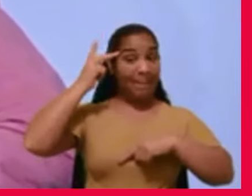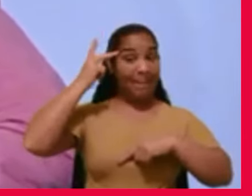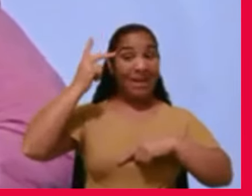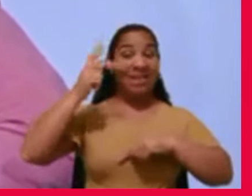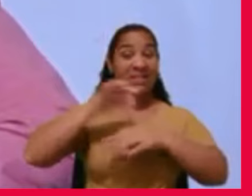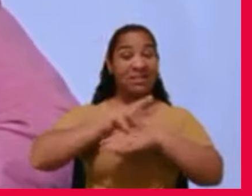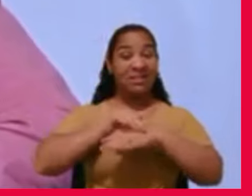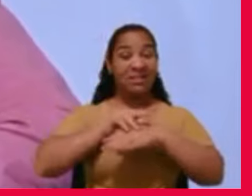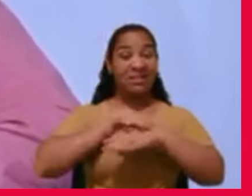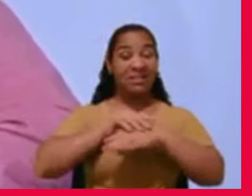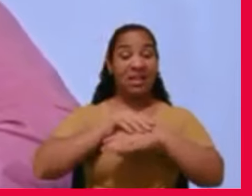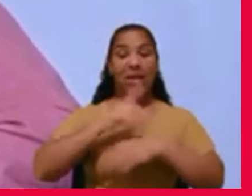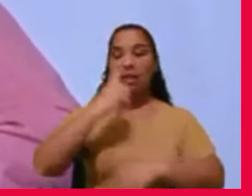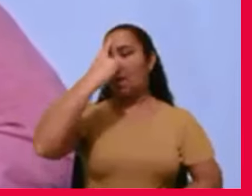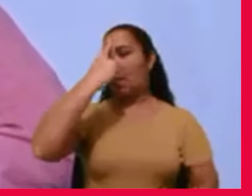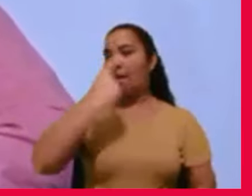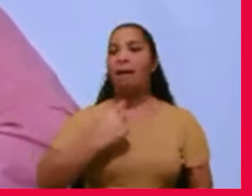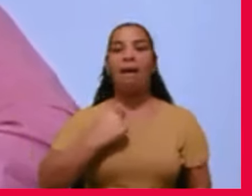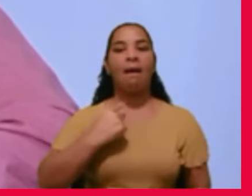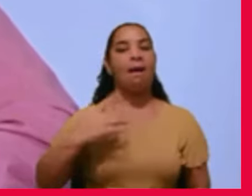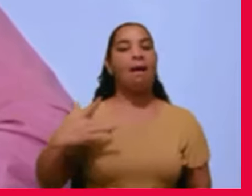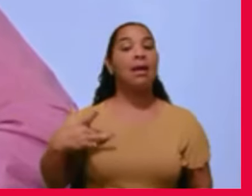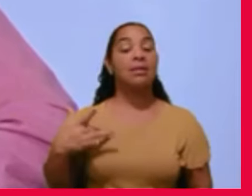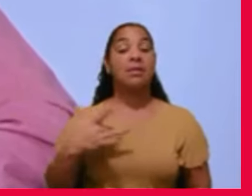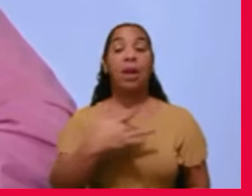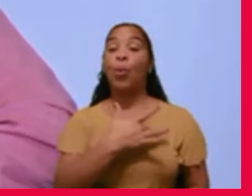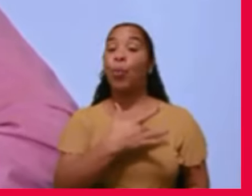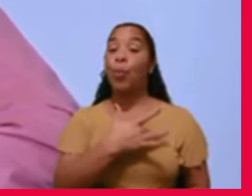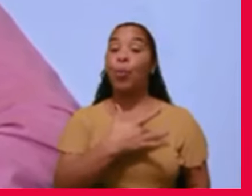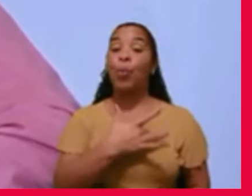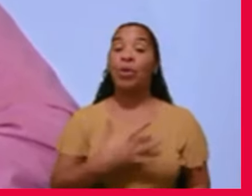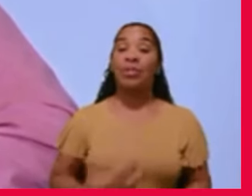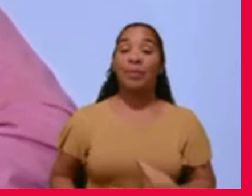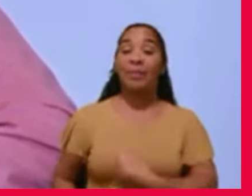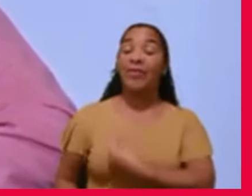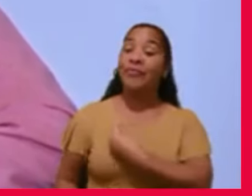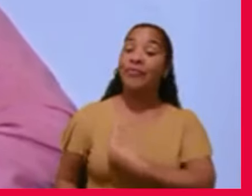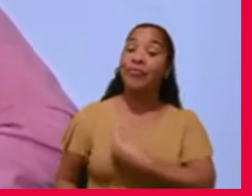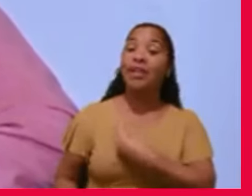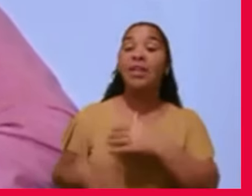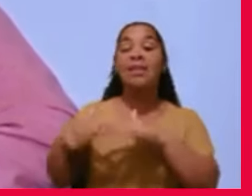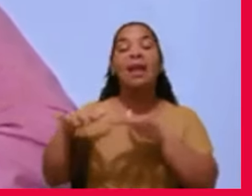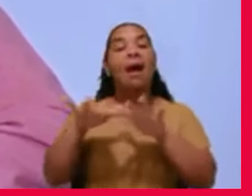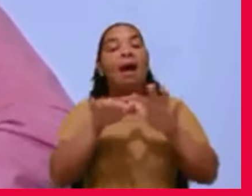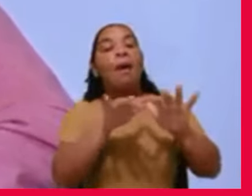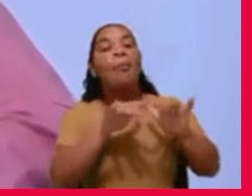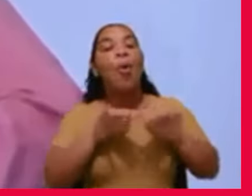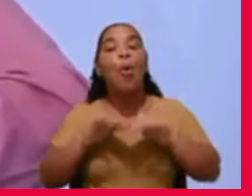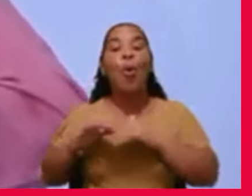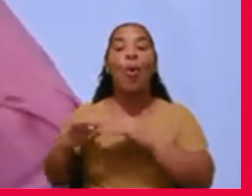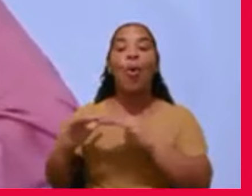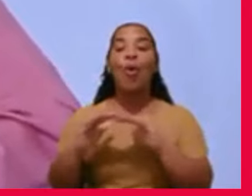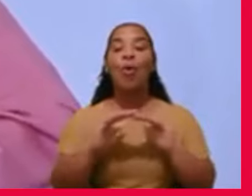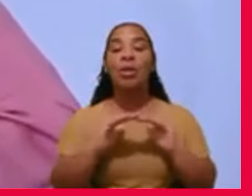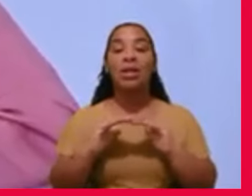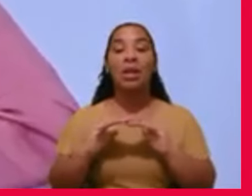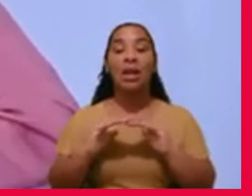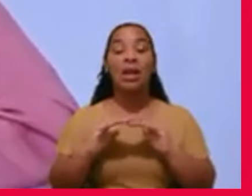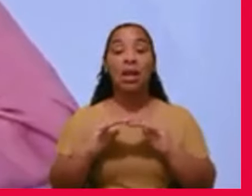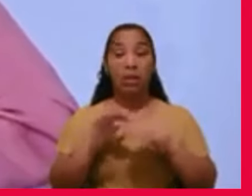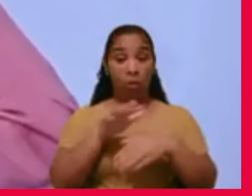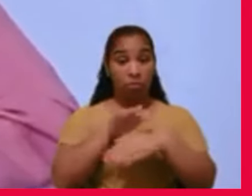saudável e uma vida tão harmônica que a enfermidade é um fenômeno natural